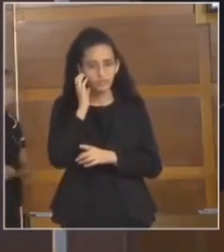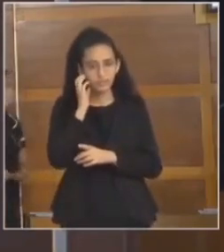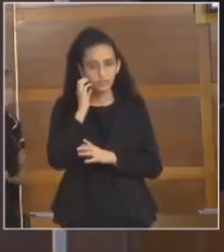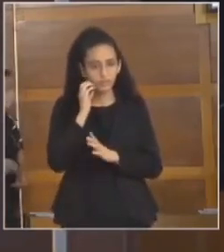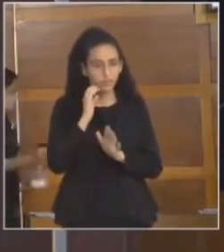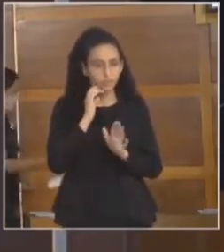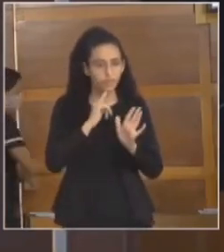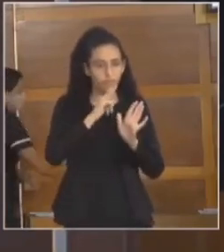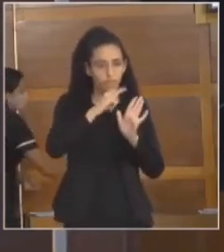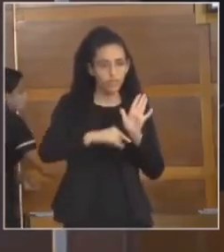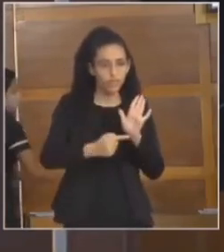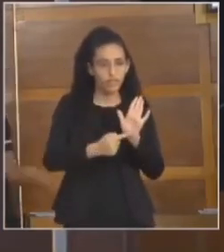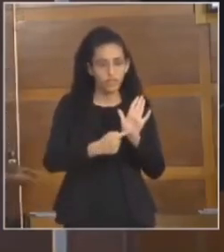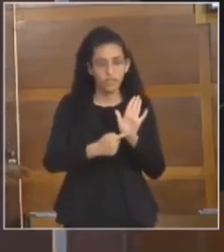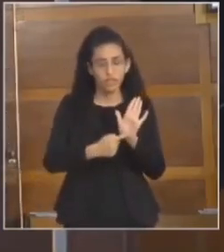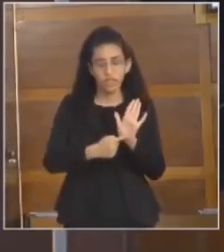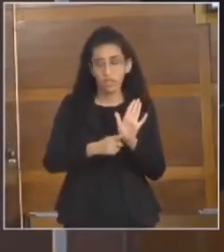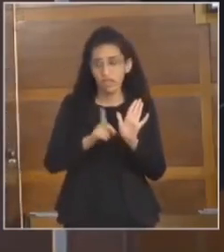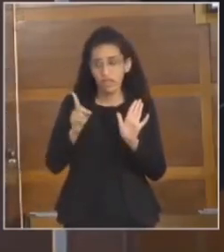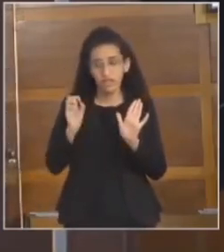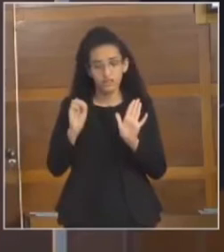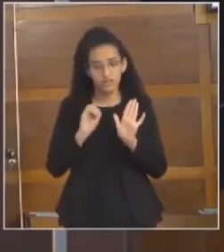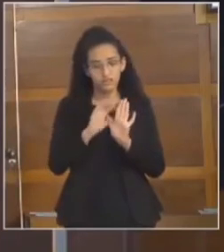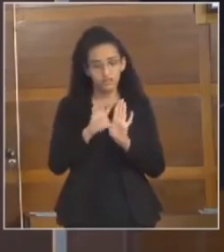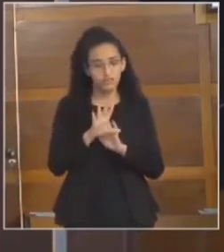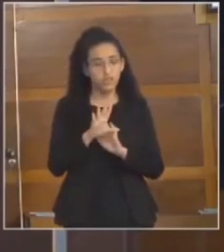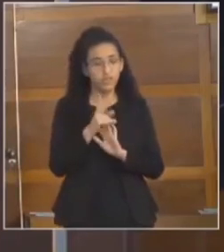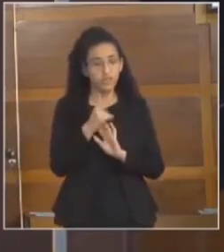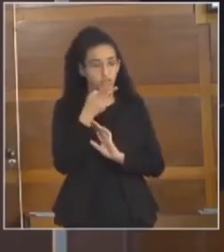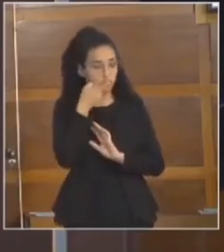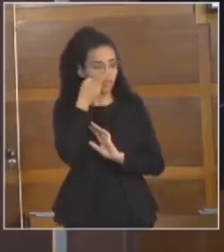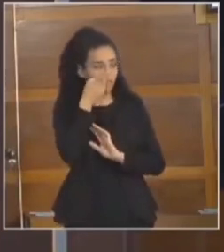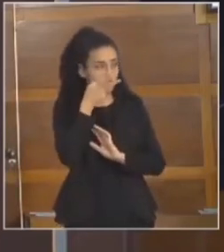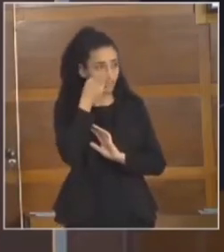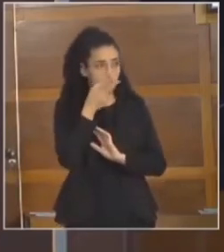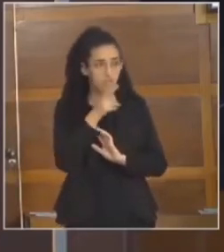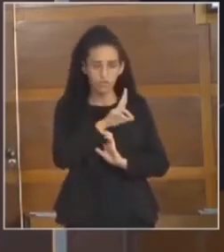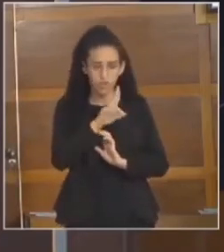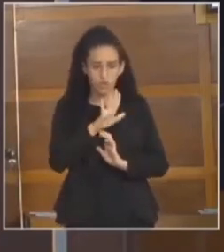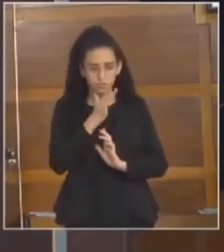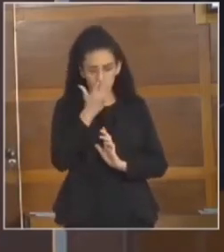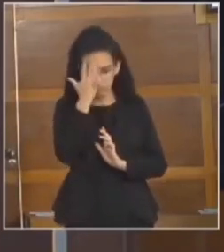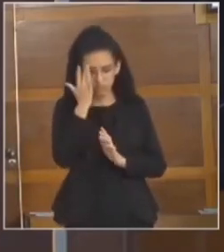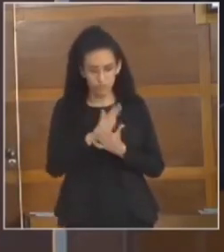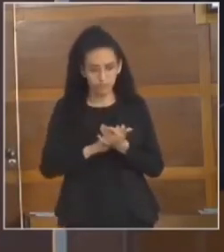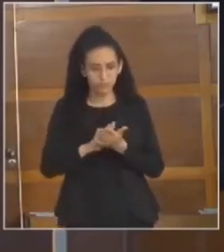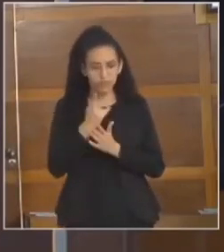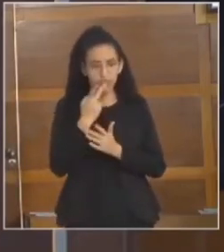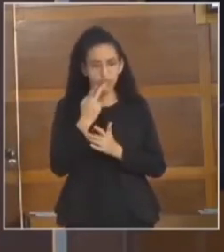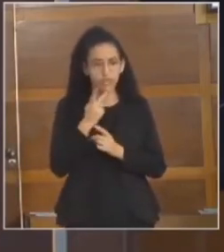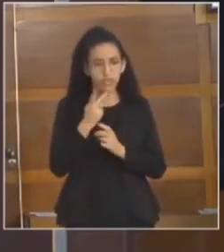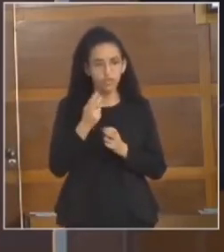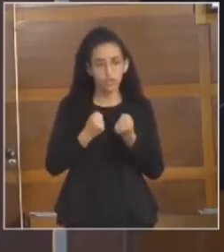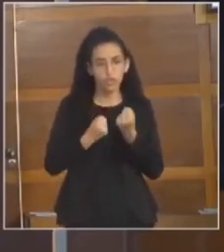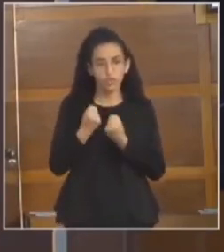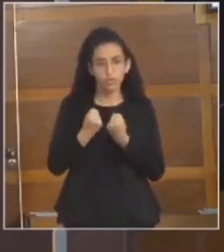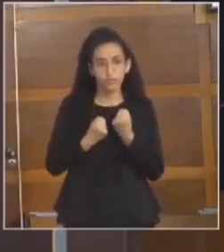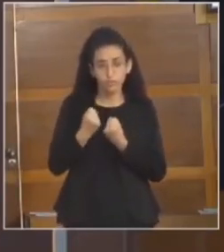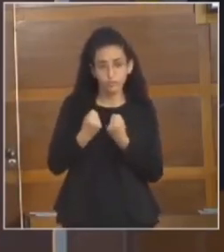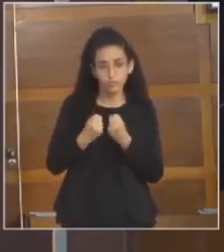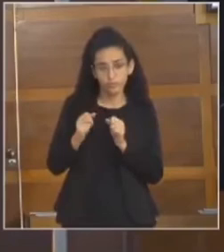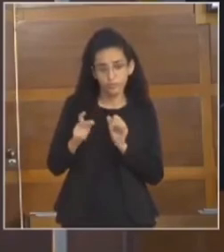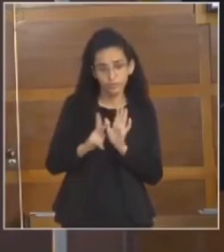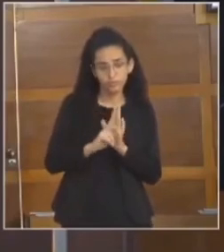claro na nota onde ele soltou que ele coloca no colo dos vereadores, sem citar nomes, e dos motoristas que participaram